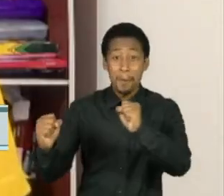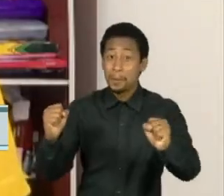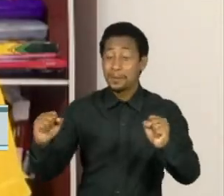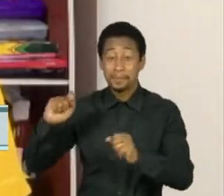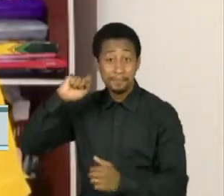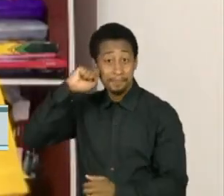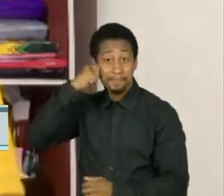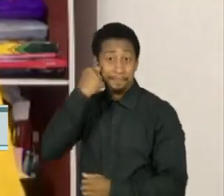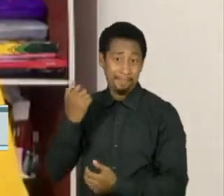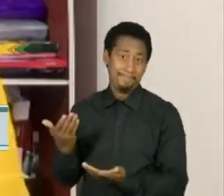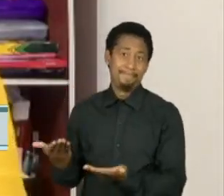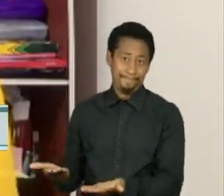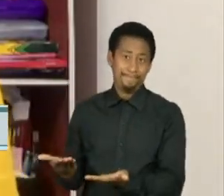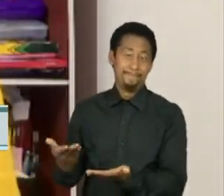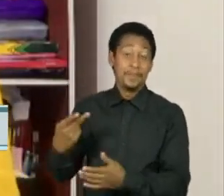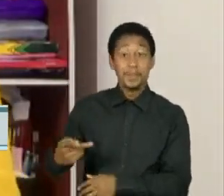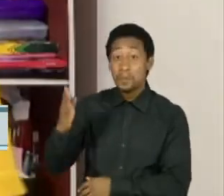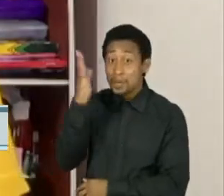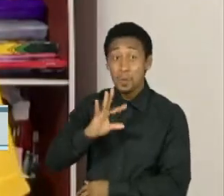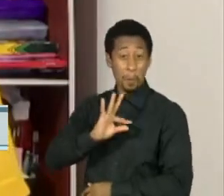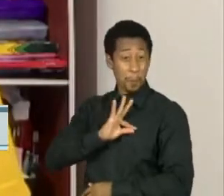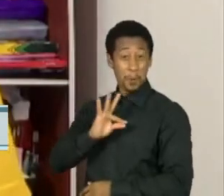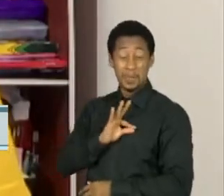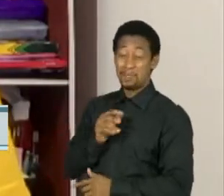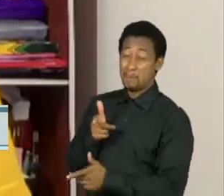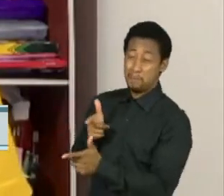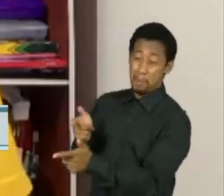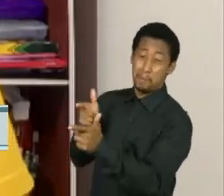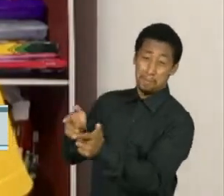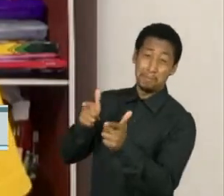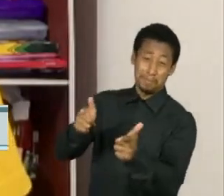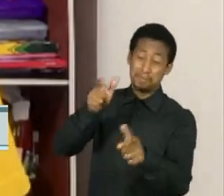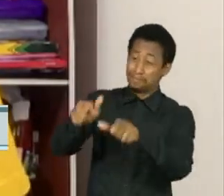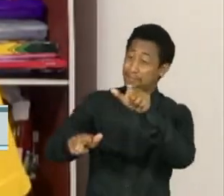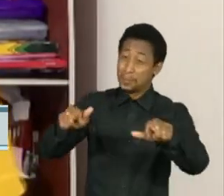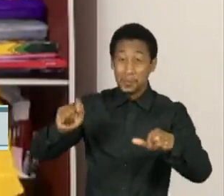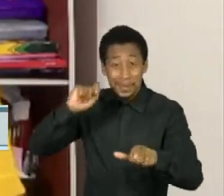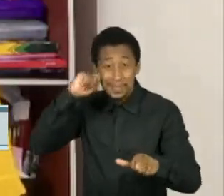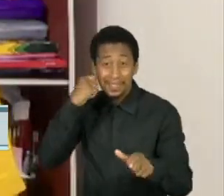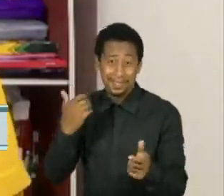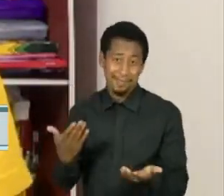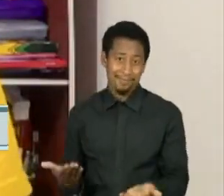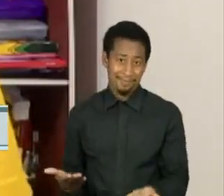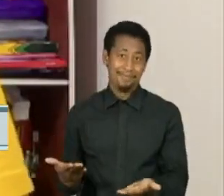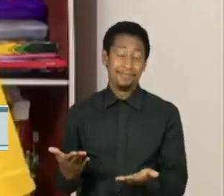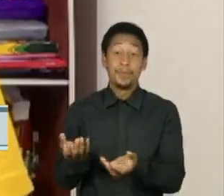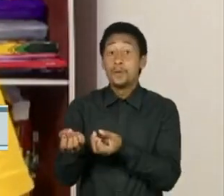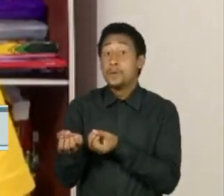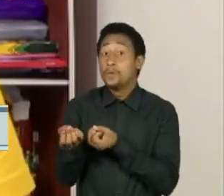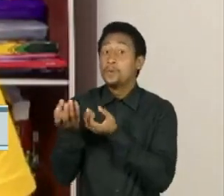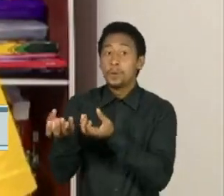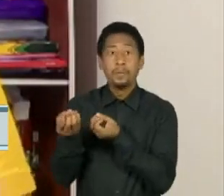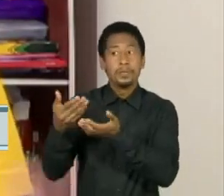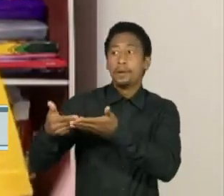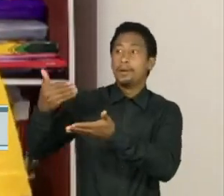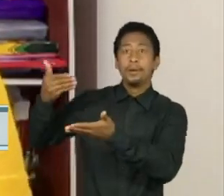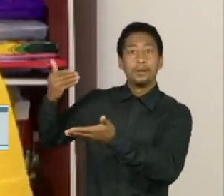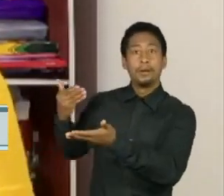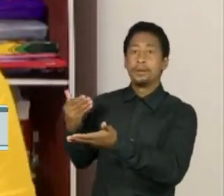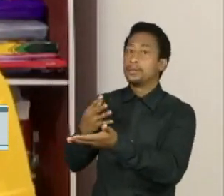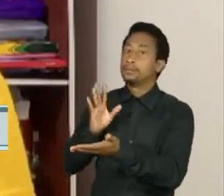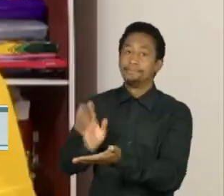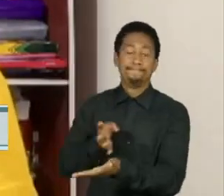Brasil é um dos países onde a polícia mais mata os jovens negros. Ou seja, essas informações a gente já viu, a gente já